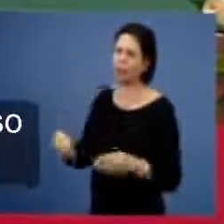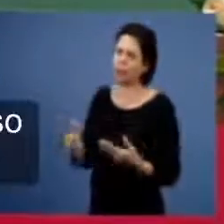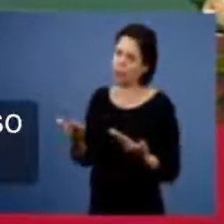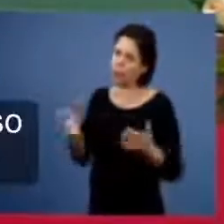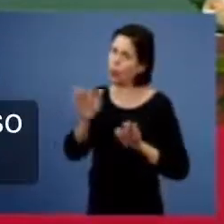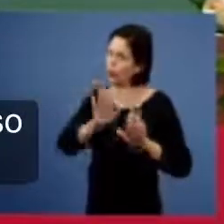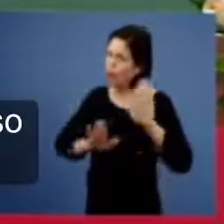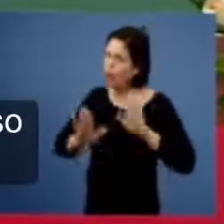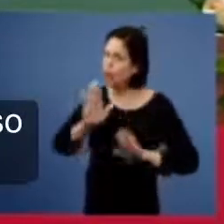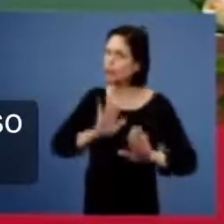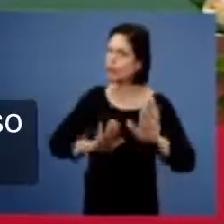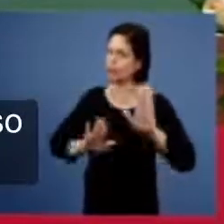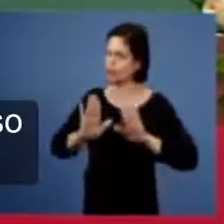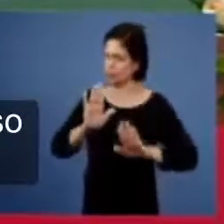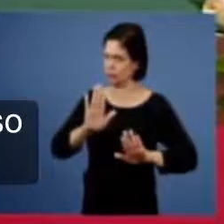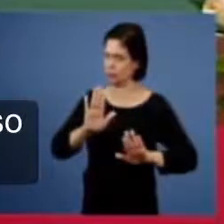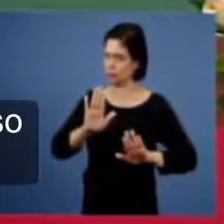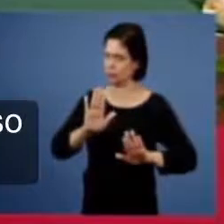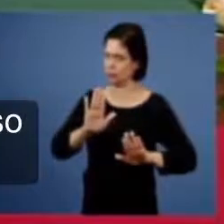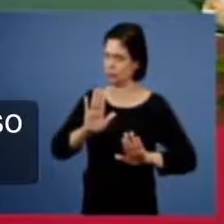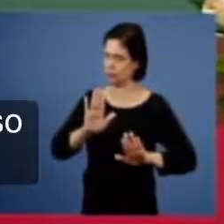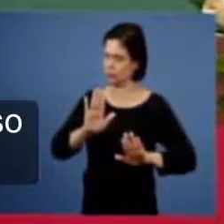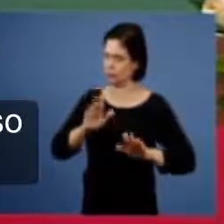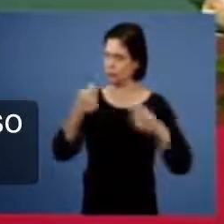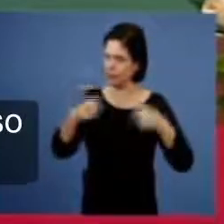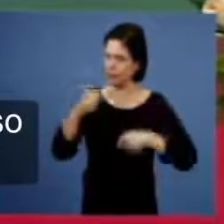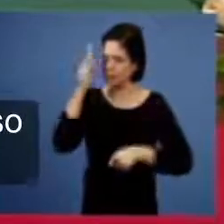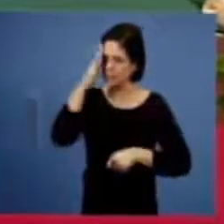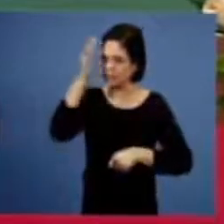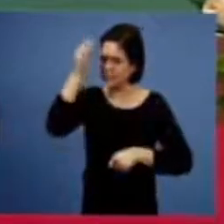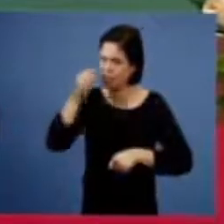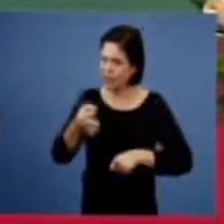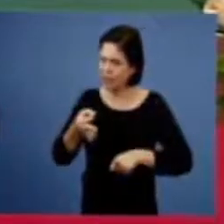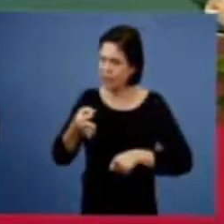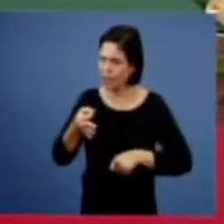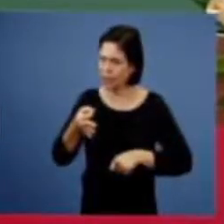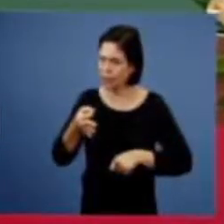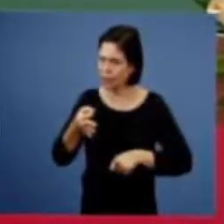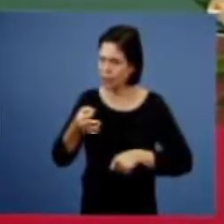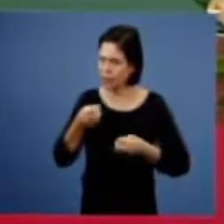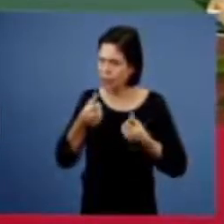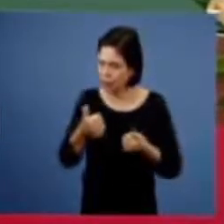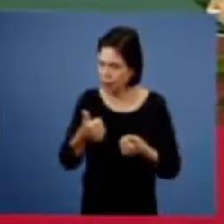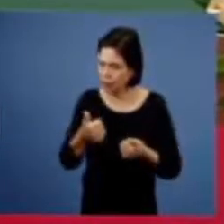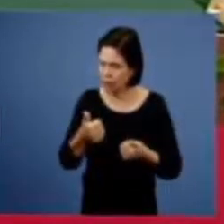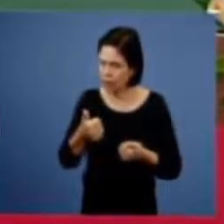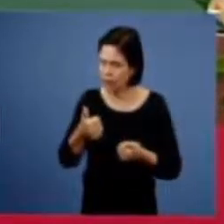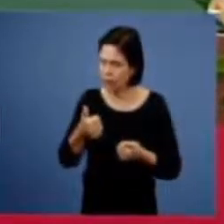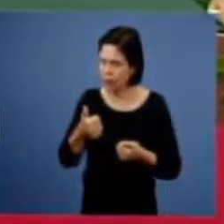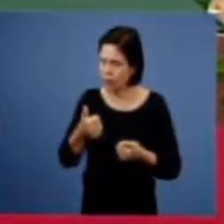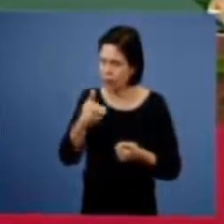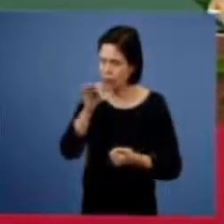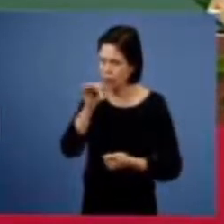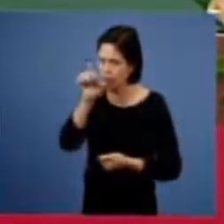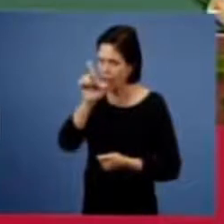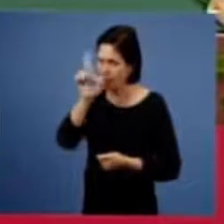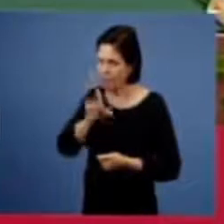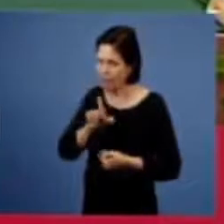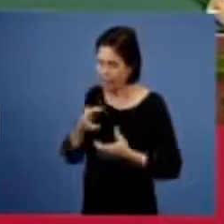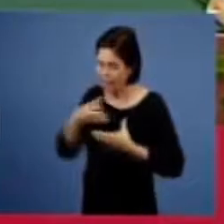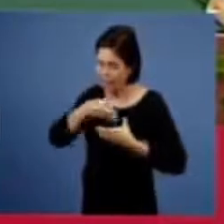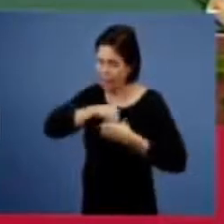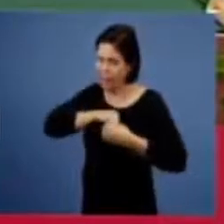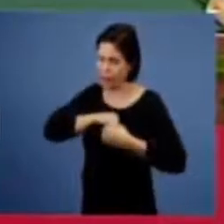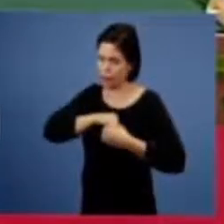nada nós temos obrigação de ter discernimento essa fé é intrínseca se ela